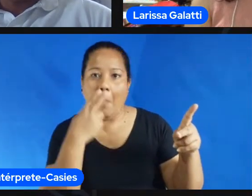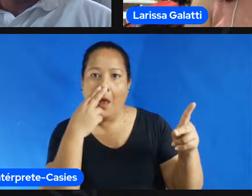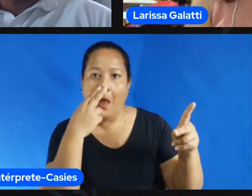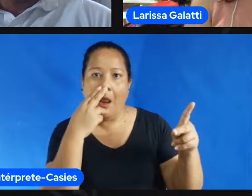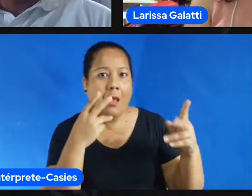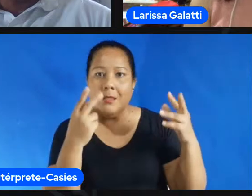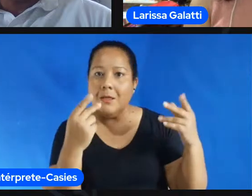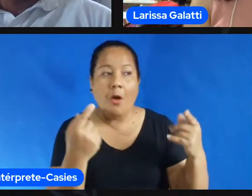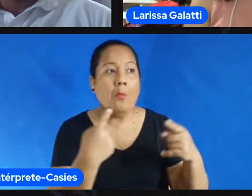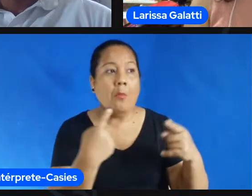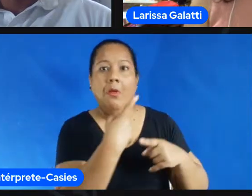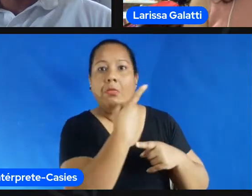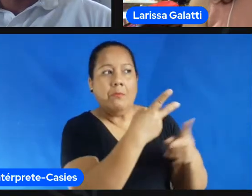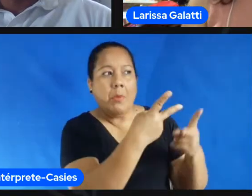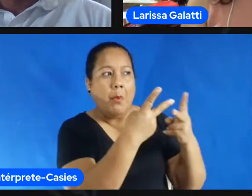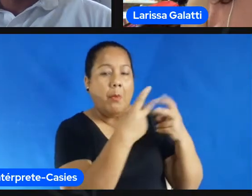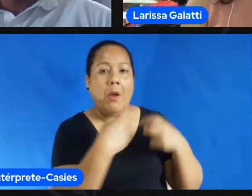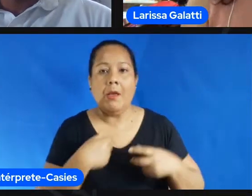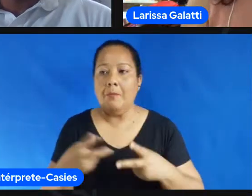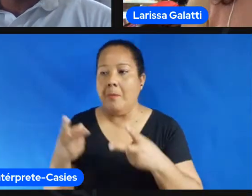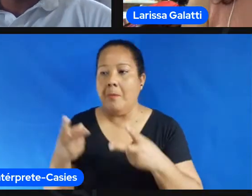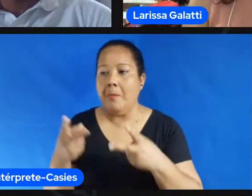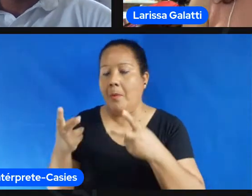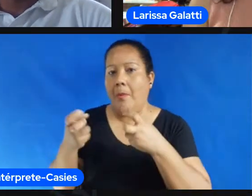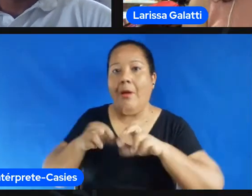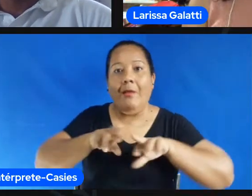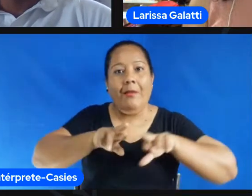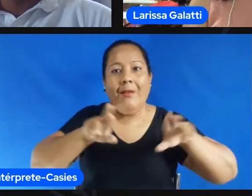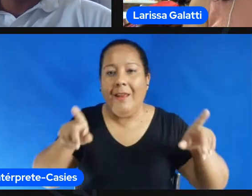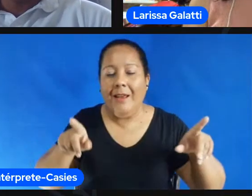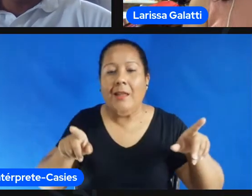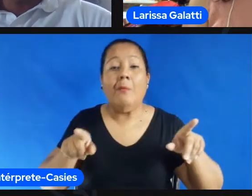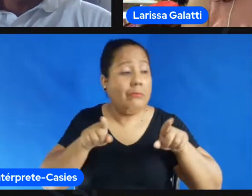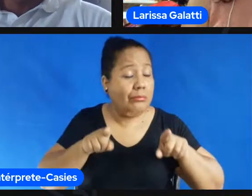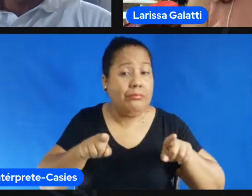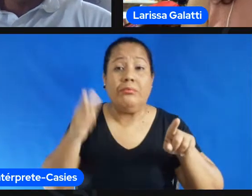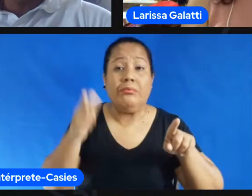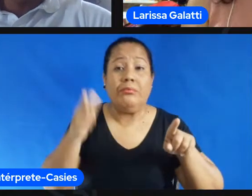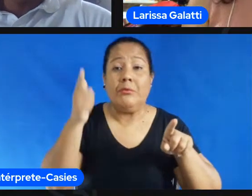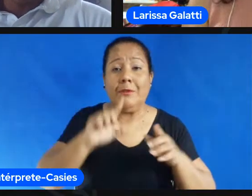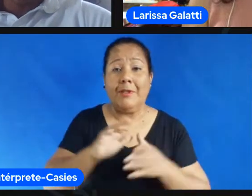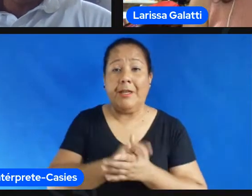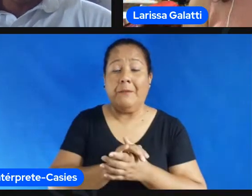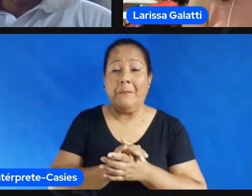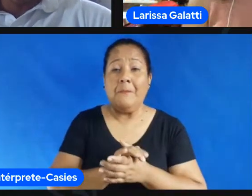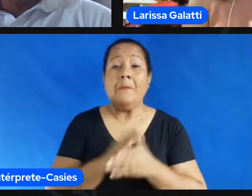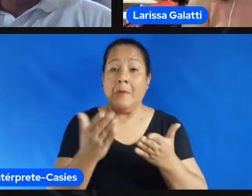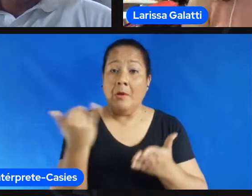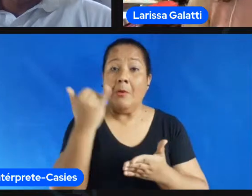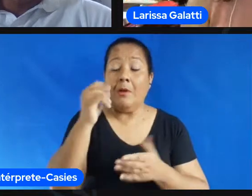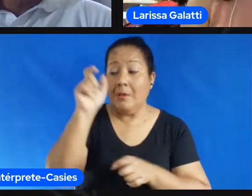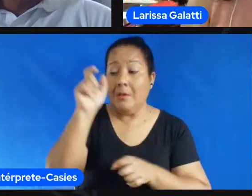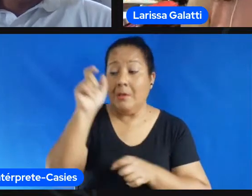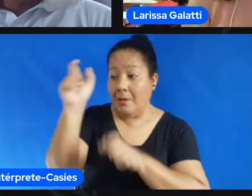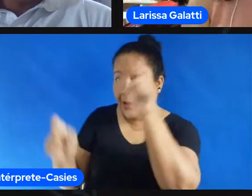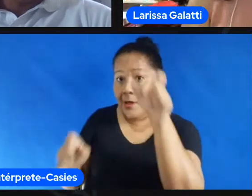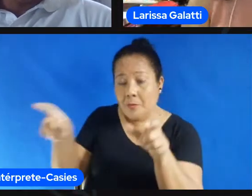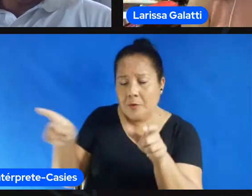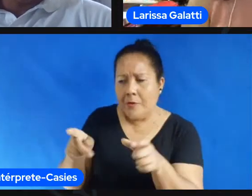científico pra tentar comprovar ou testar hipóteses comprovar